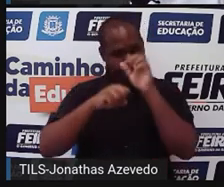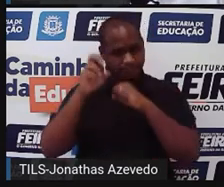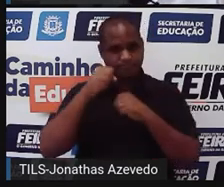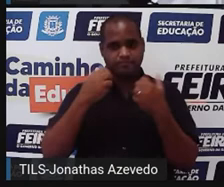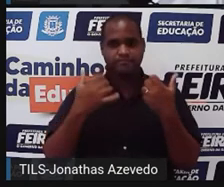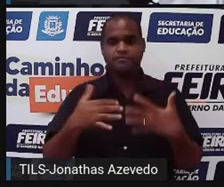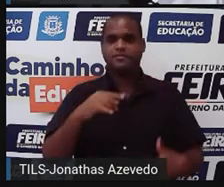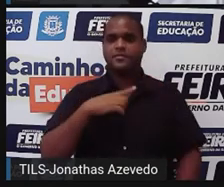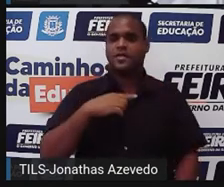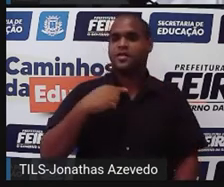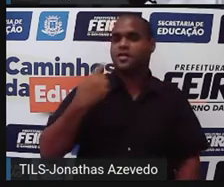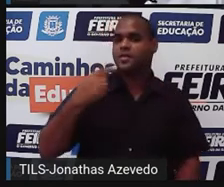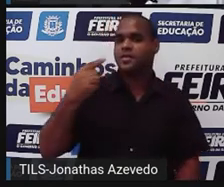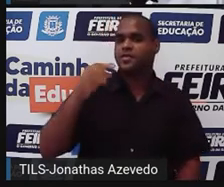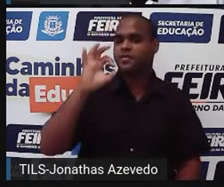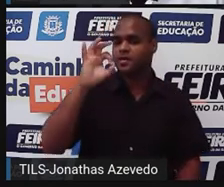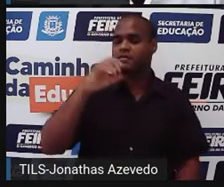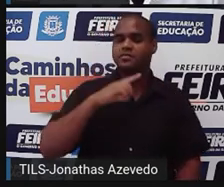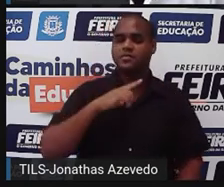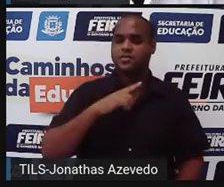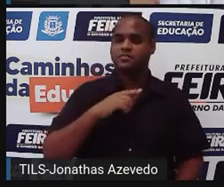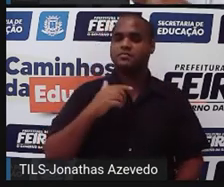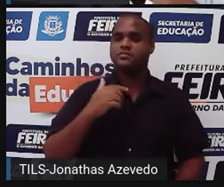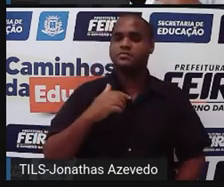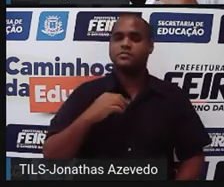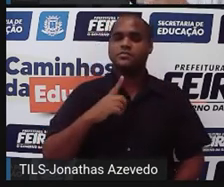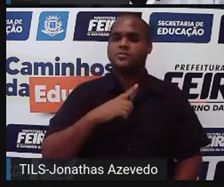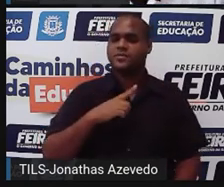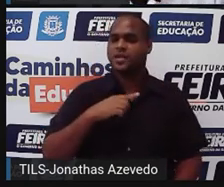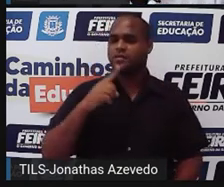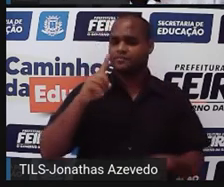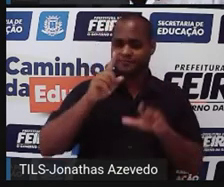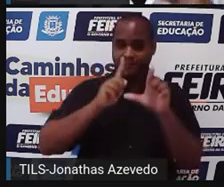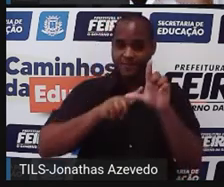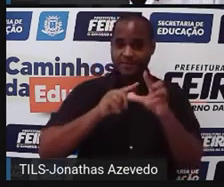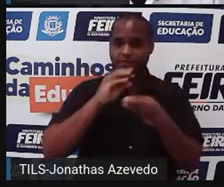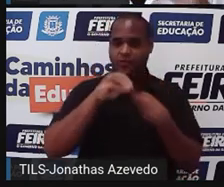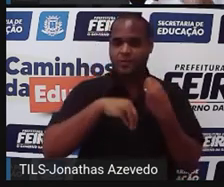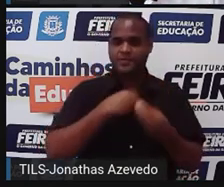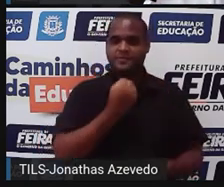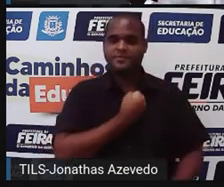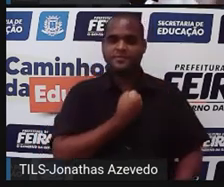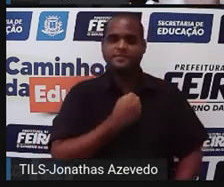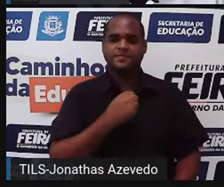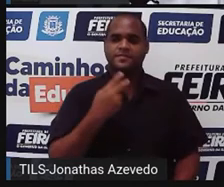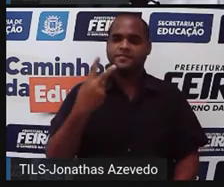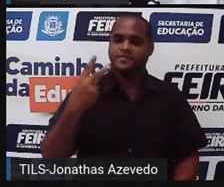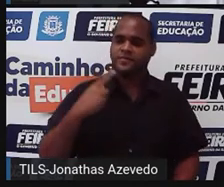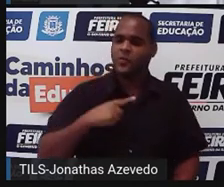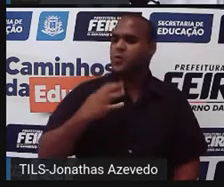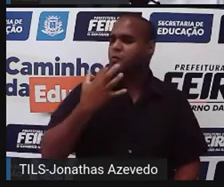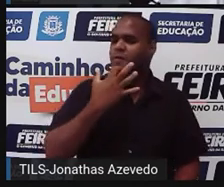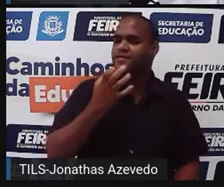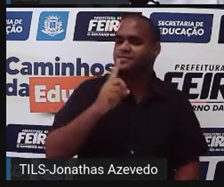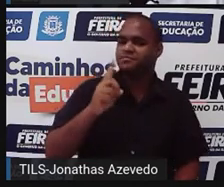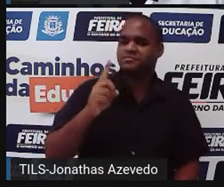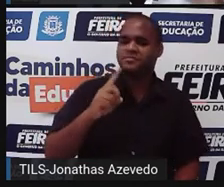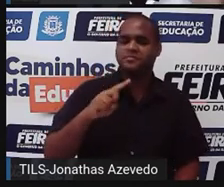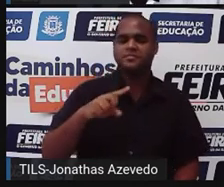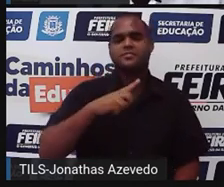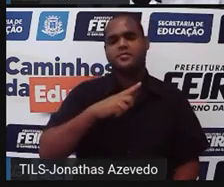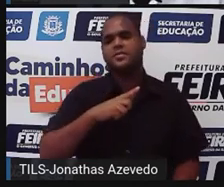uma equação do primeiro grau que tem duas incógnitas, dois valores desconhecidos, tá bom?